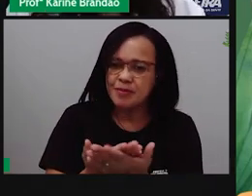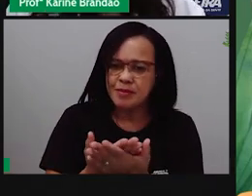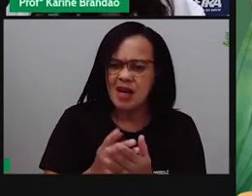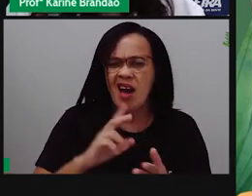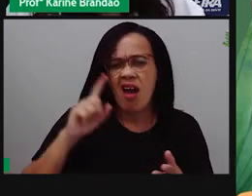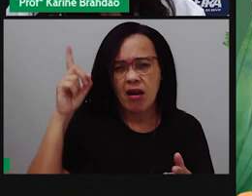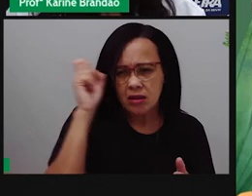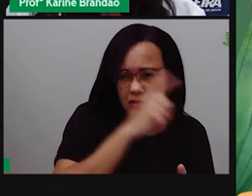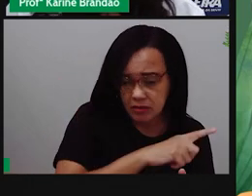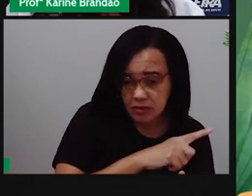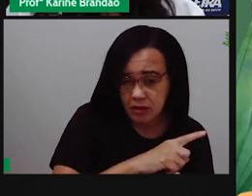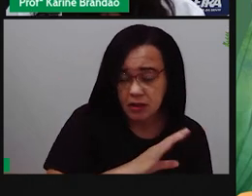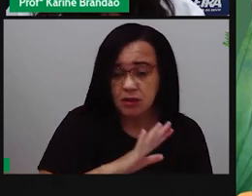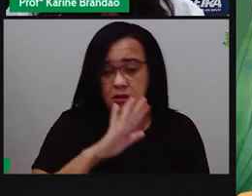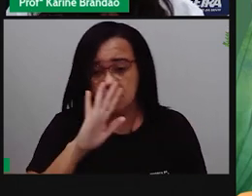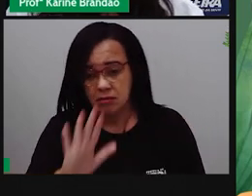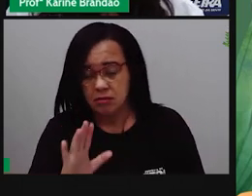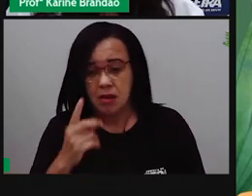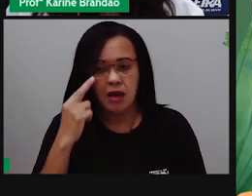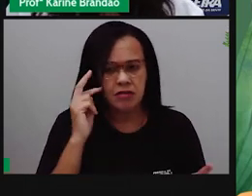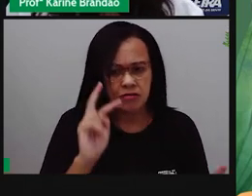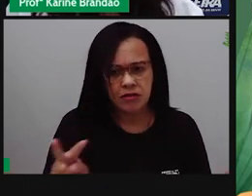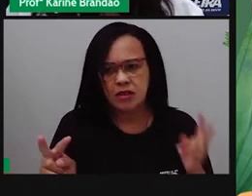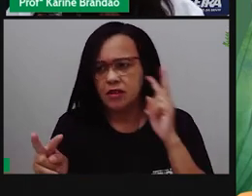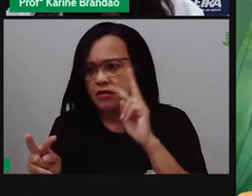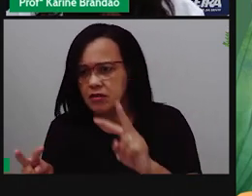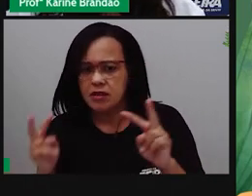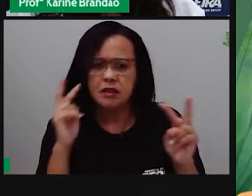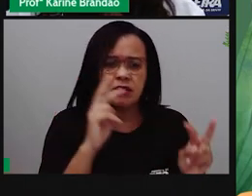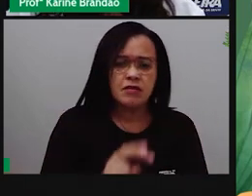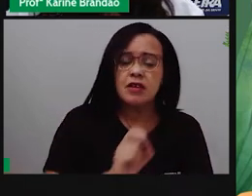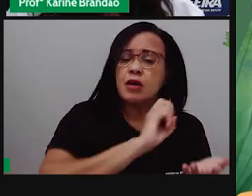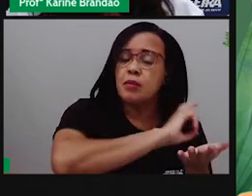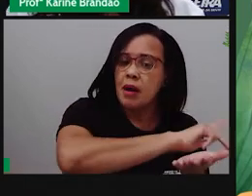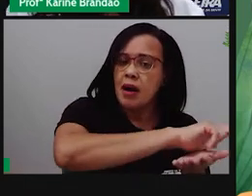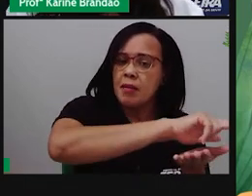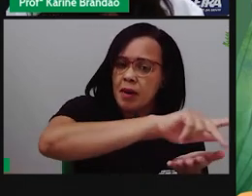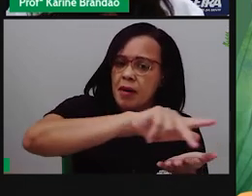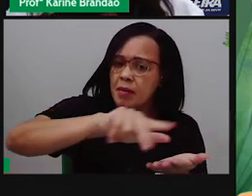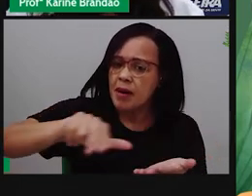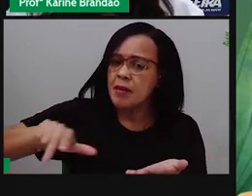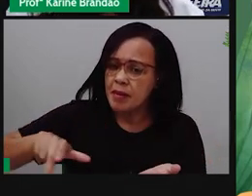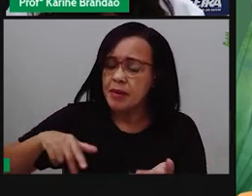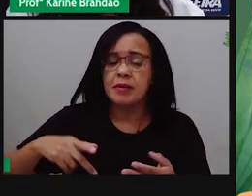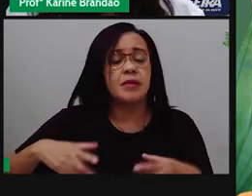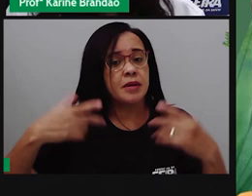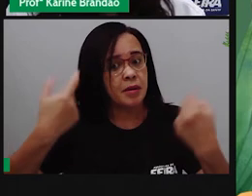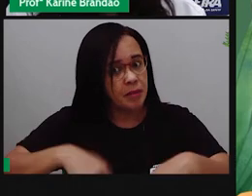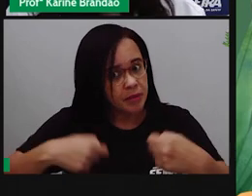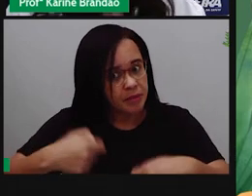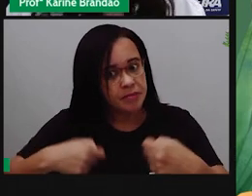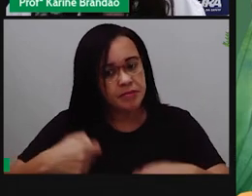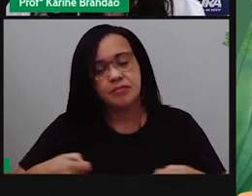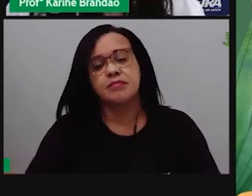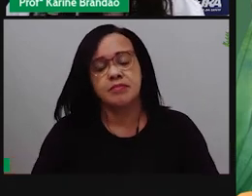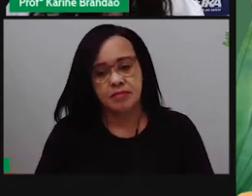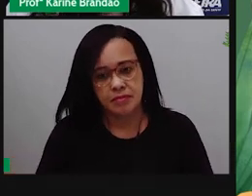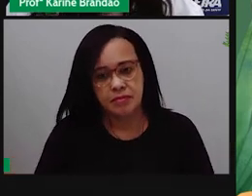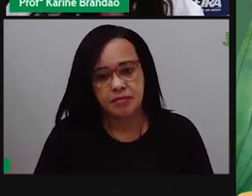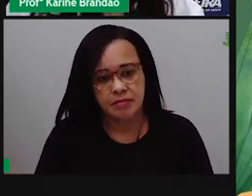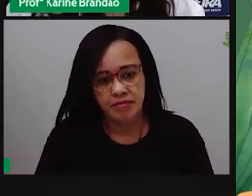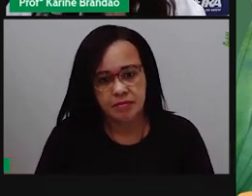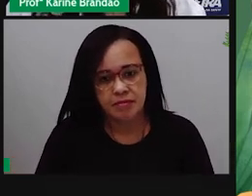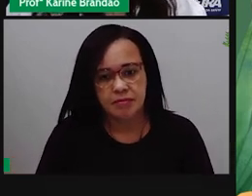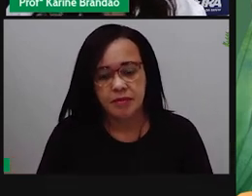olhar e conviver com toda essa variação, com toda essa diversidade que tem no mundo, eu consigo viver